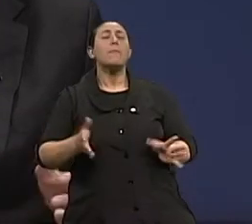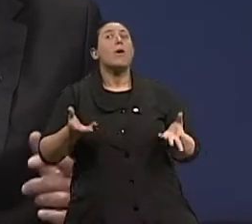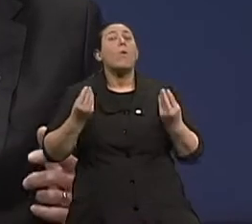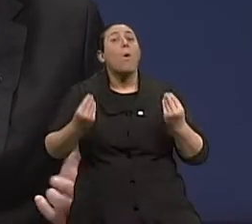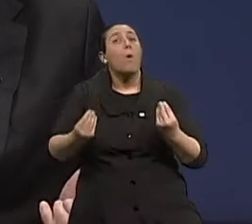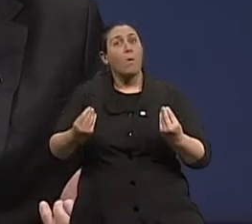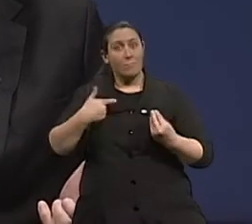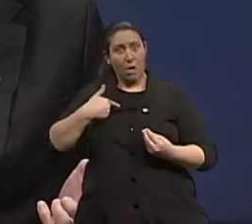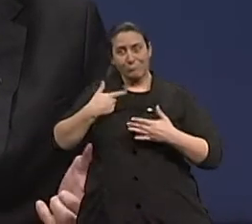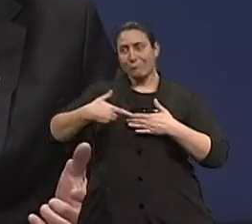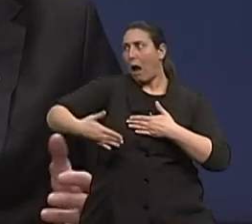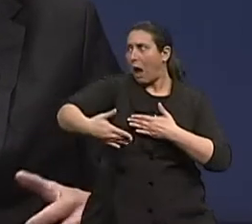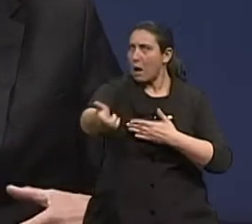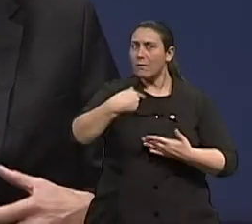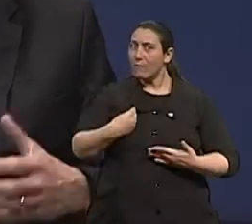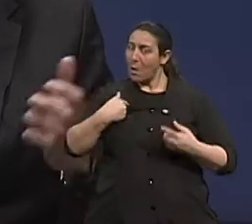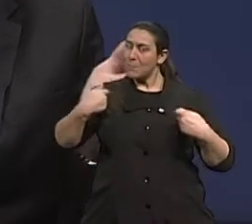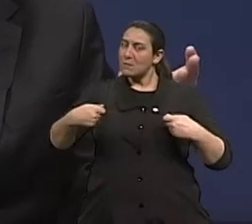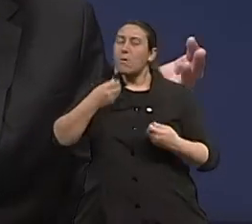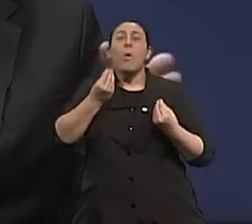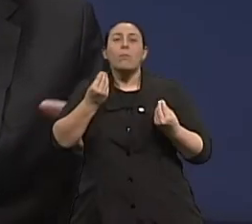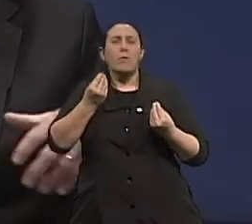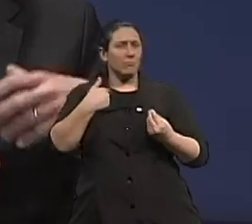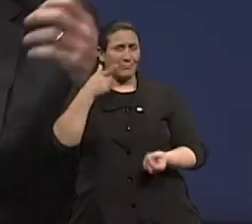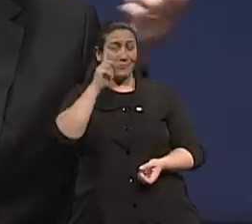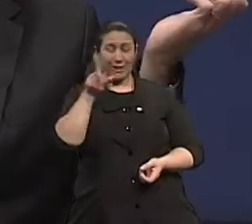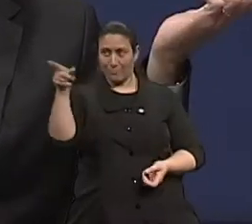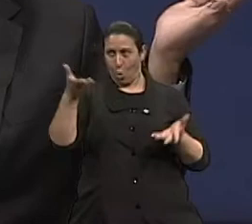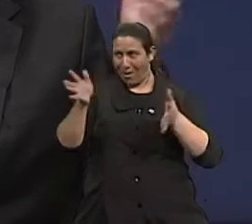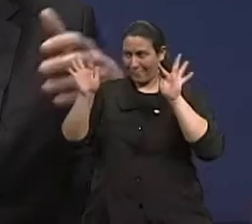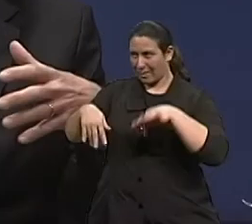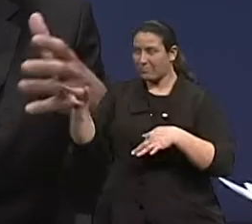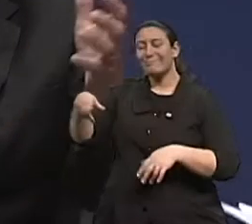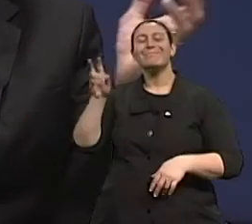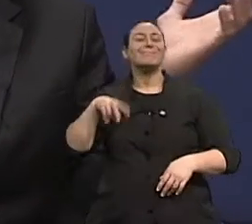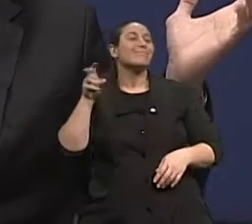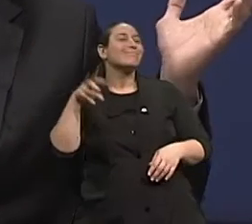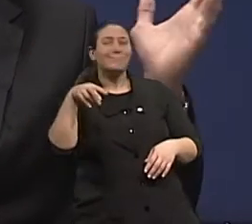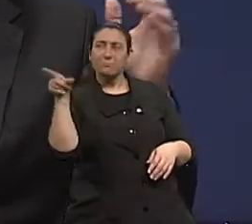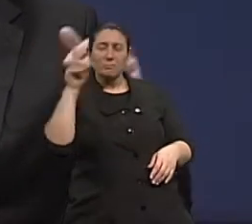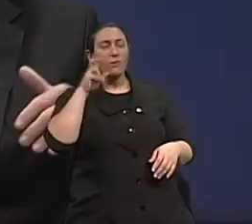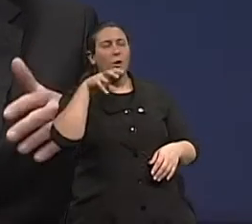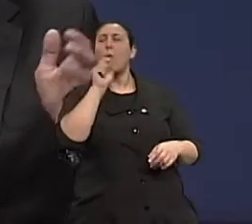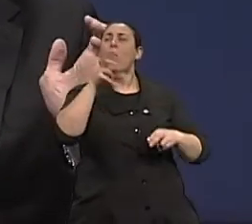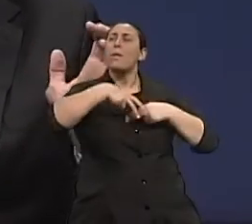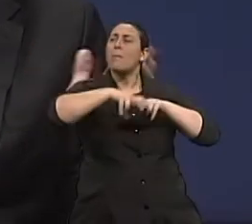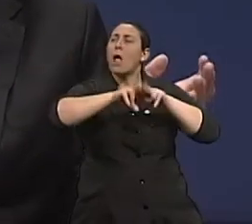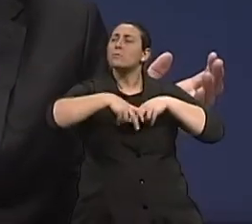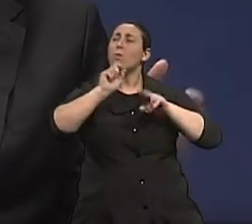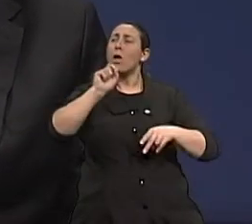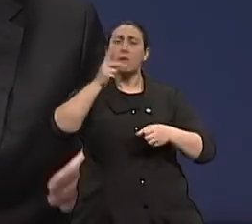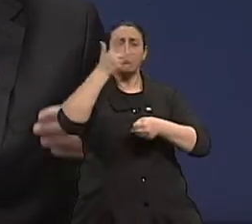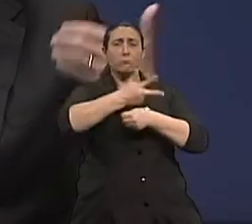melhor, já que eu vou viver mais, né? E é só olhar para o lado, se a gente sair aqui do estúdio e olharmos aqui, nas praças a população de